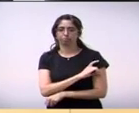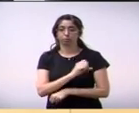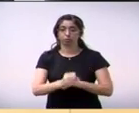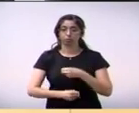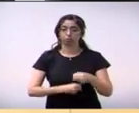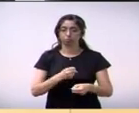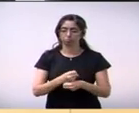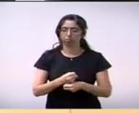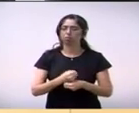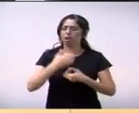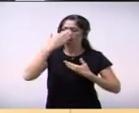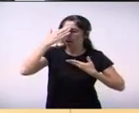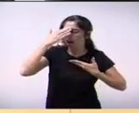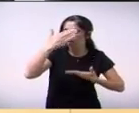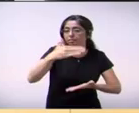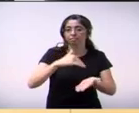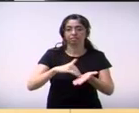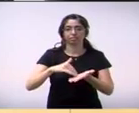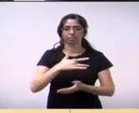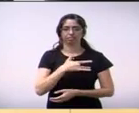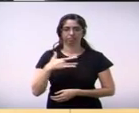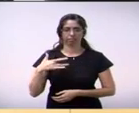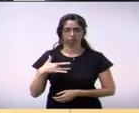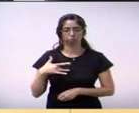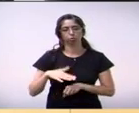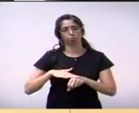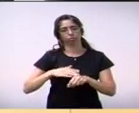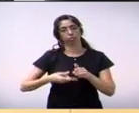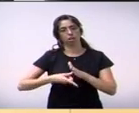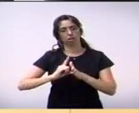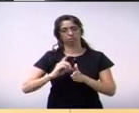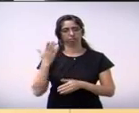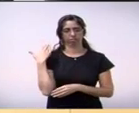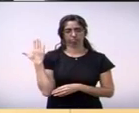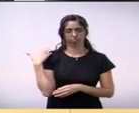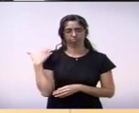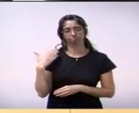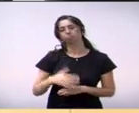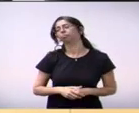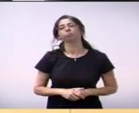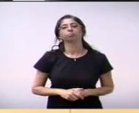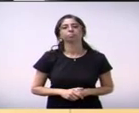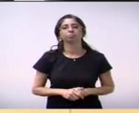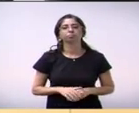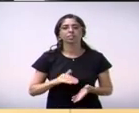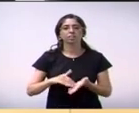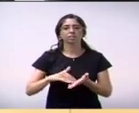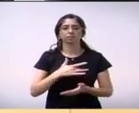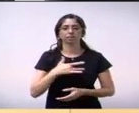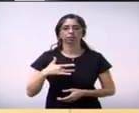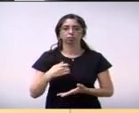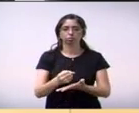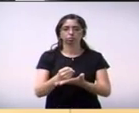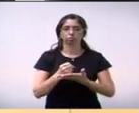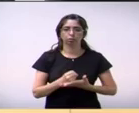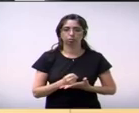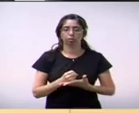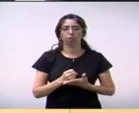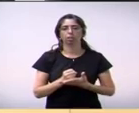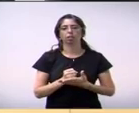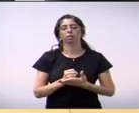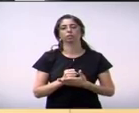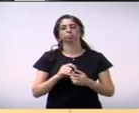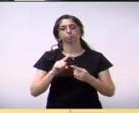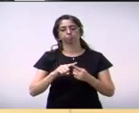pela parceria, conversei com ele antes, e a secretaria de saúde vai estar nos ajudando, junto com as OBS,